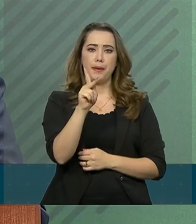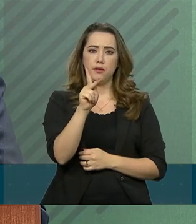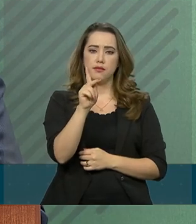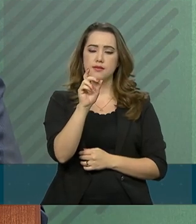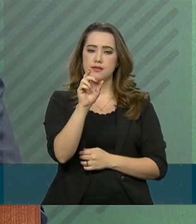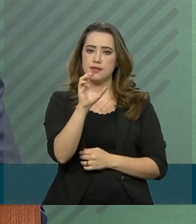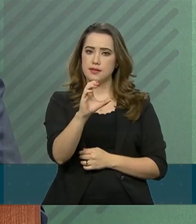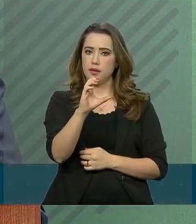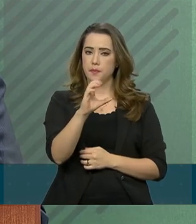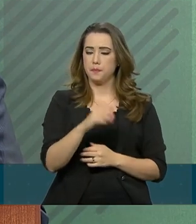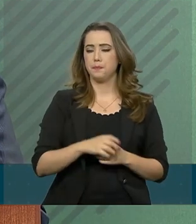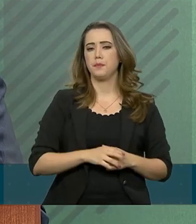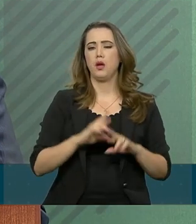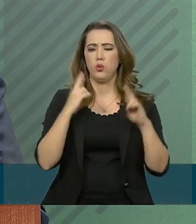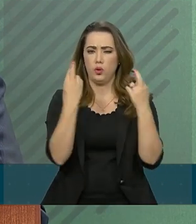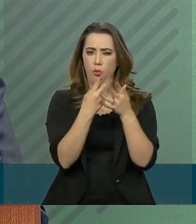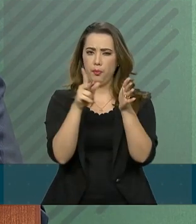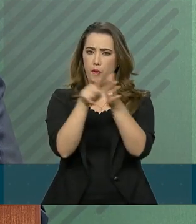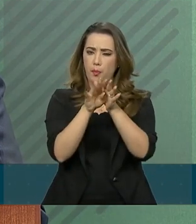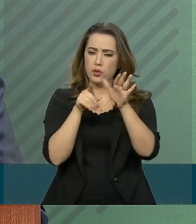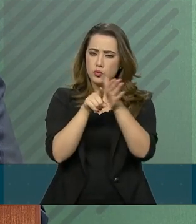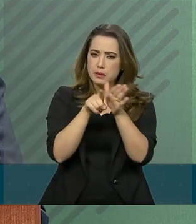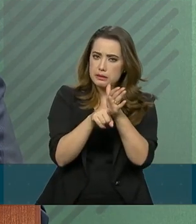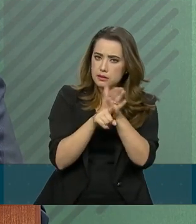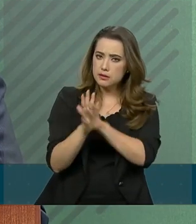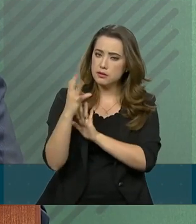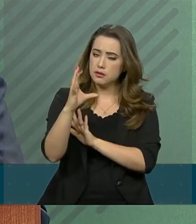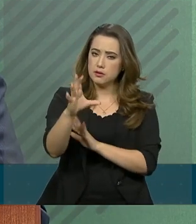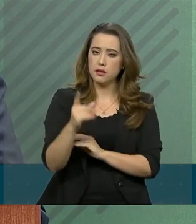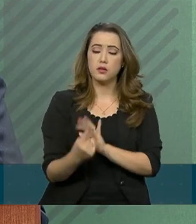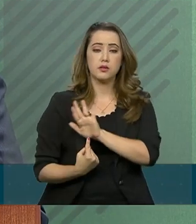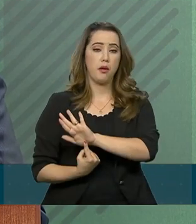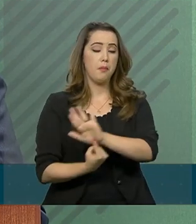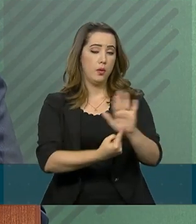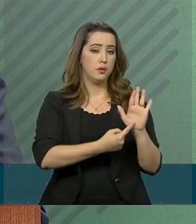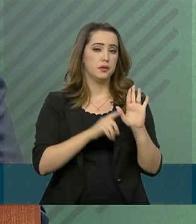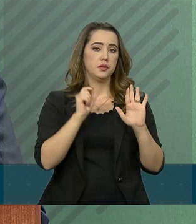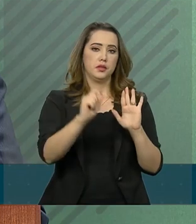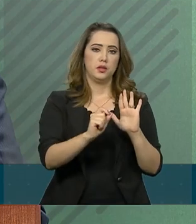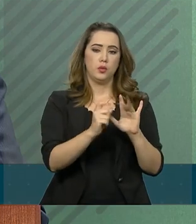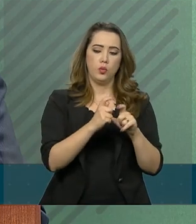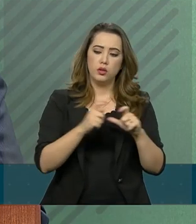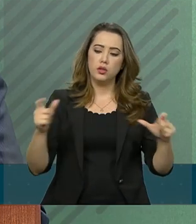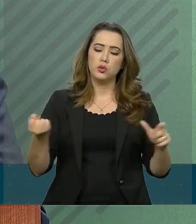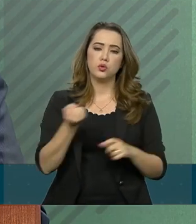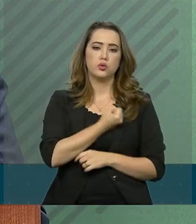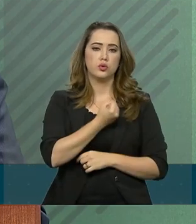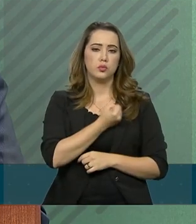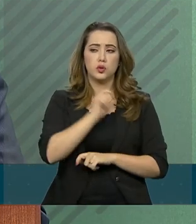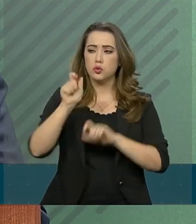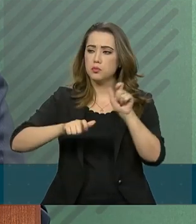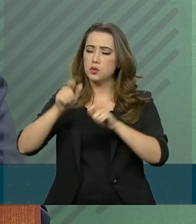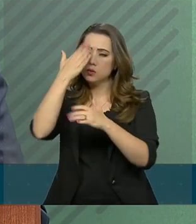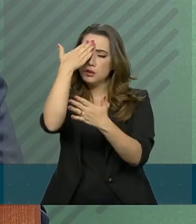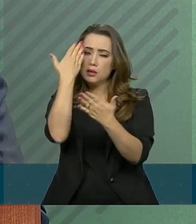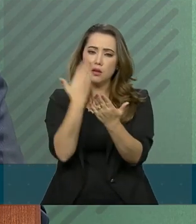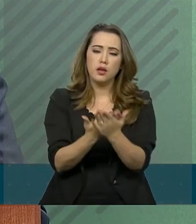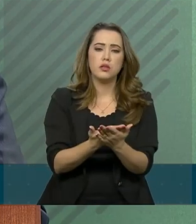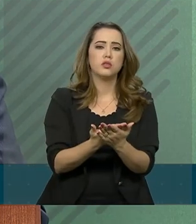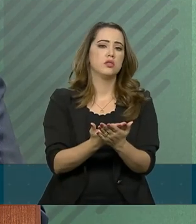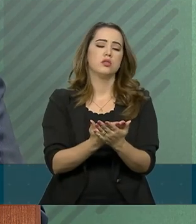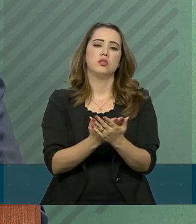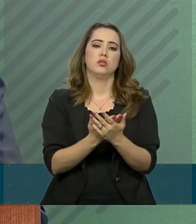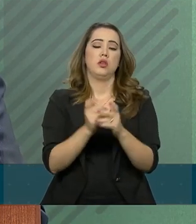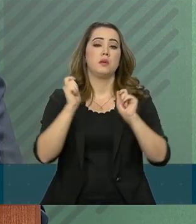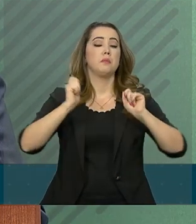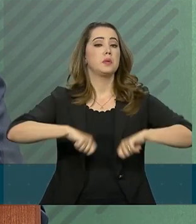apontaram que a maioria dos brasileiros tem uma perspectiva otimista em relação